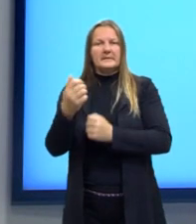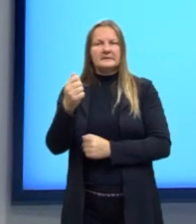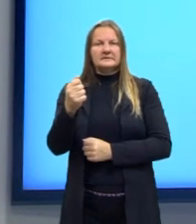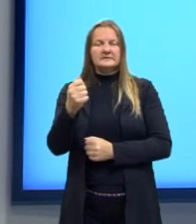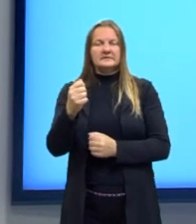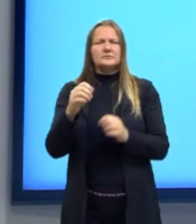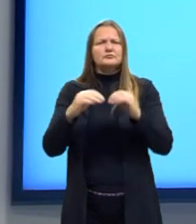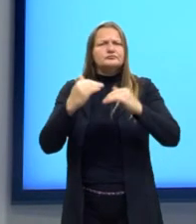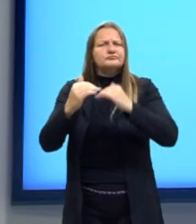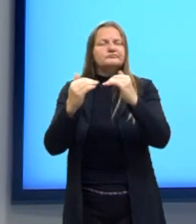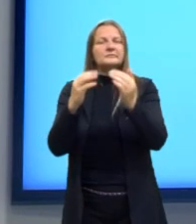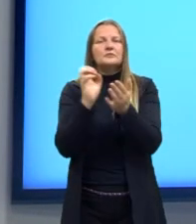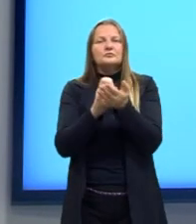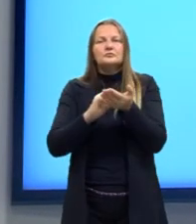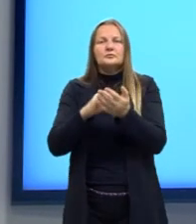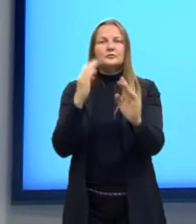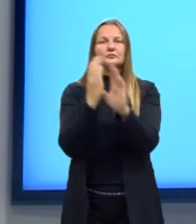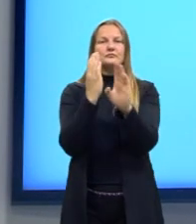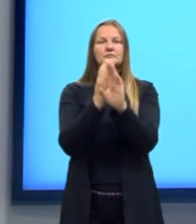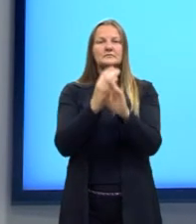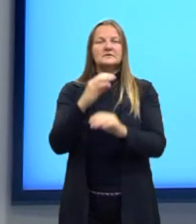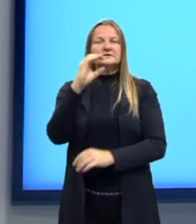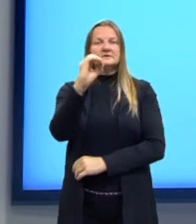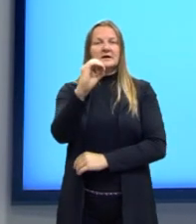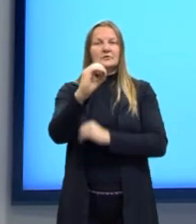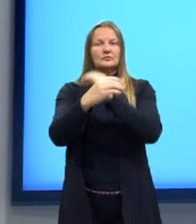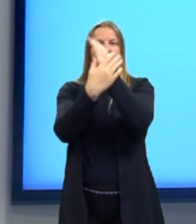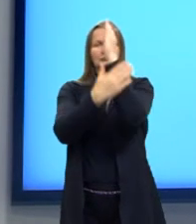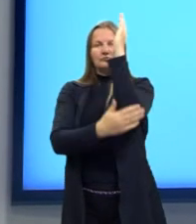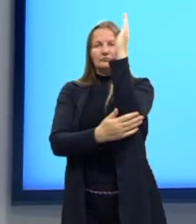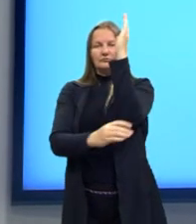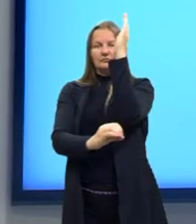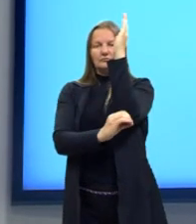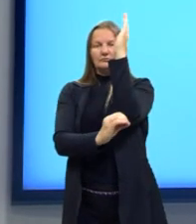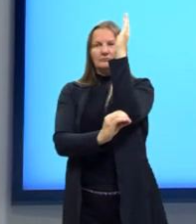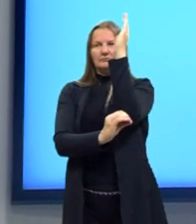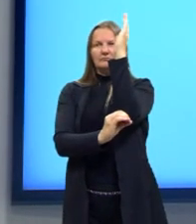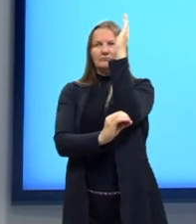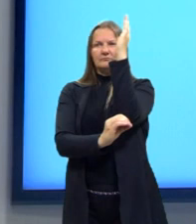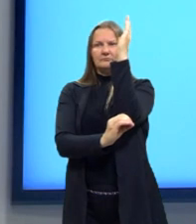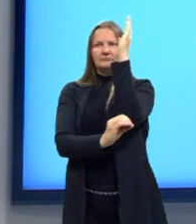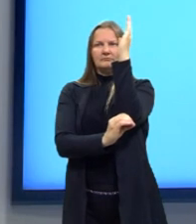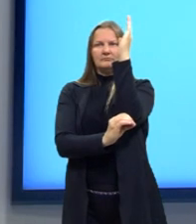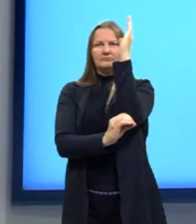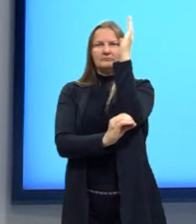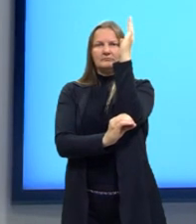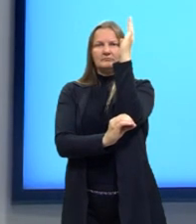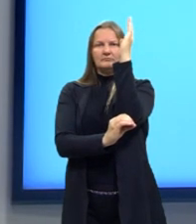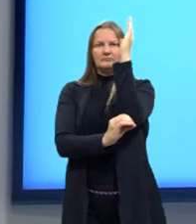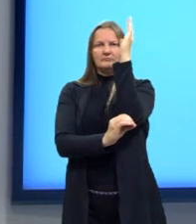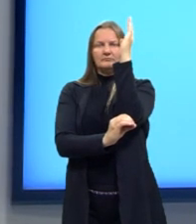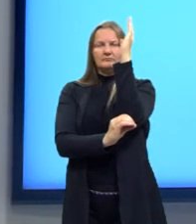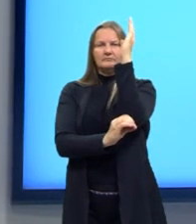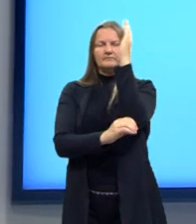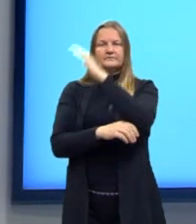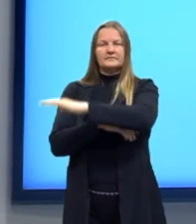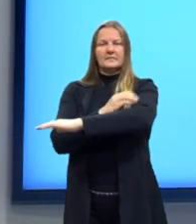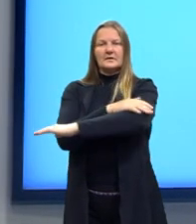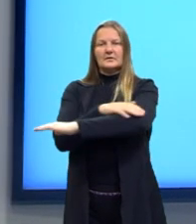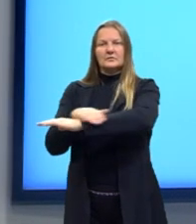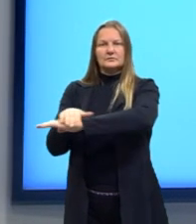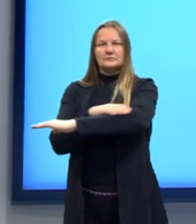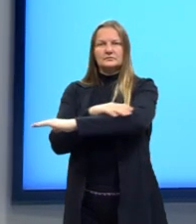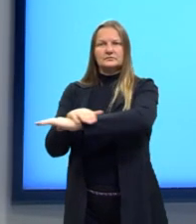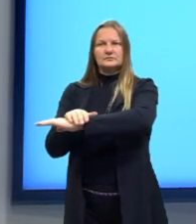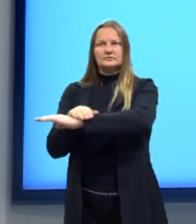logaritmo, nós sempre chegamos no valor zero para qualquer valor de a. Então, significa que o eixo x, nós